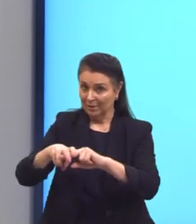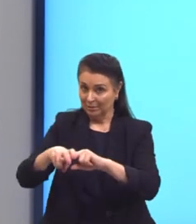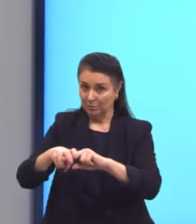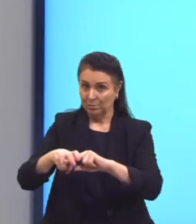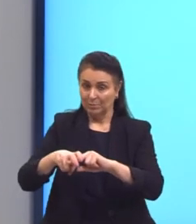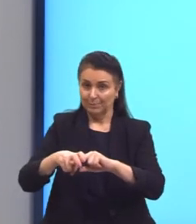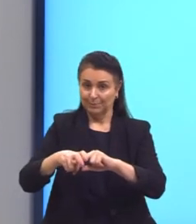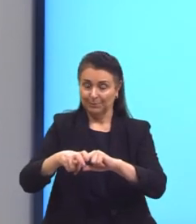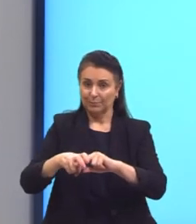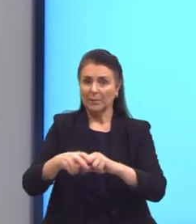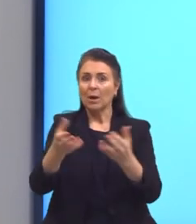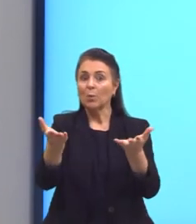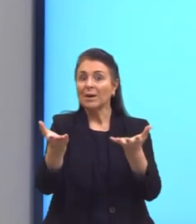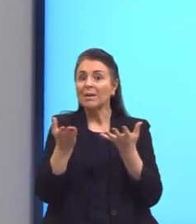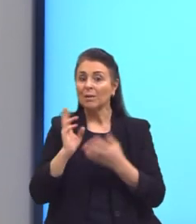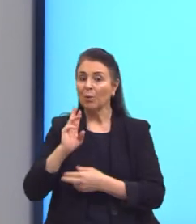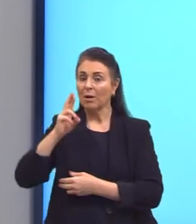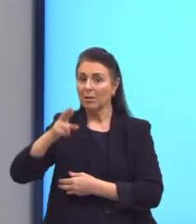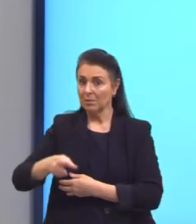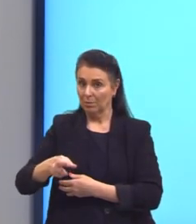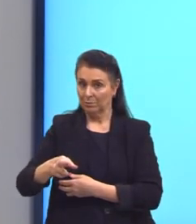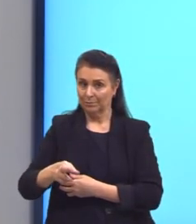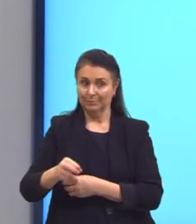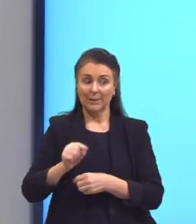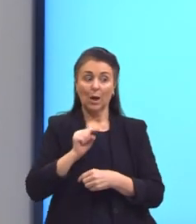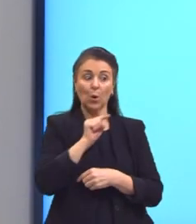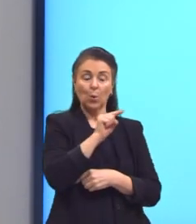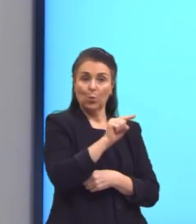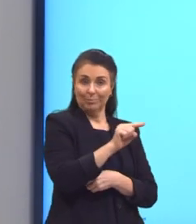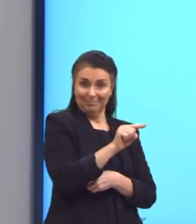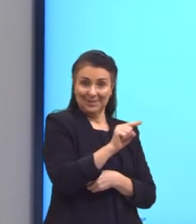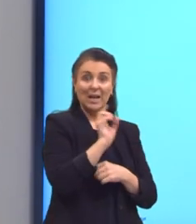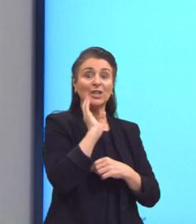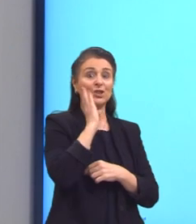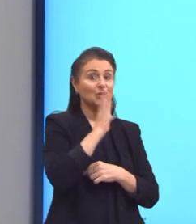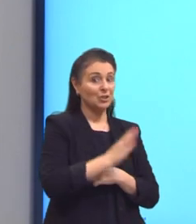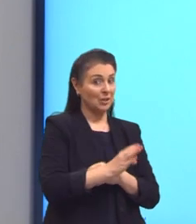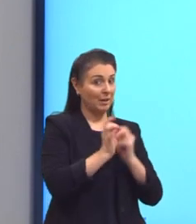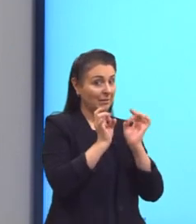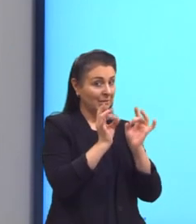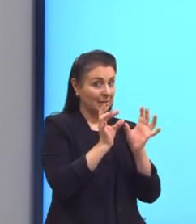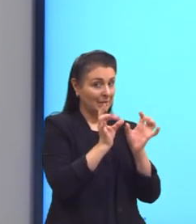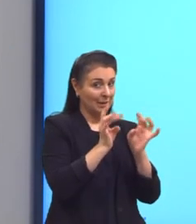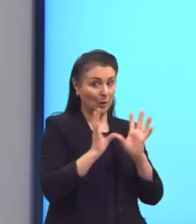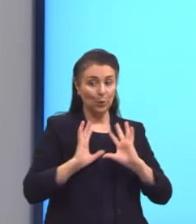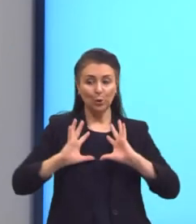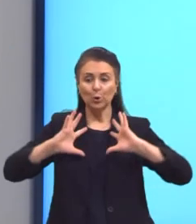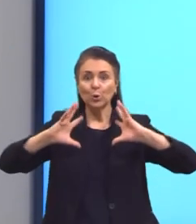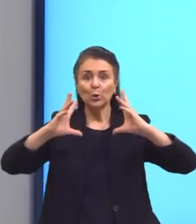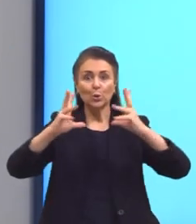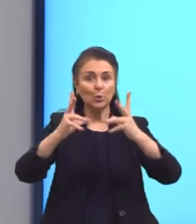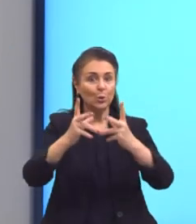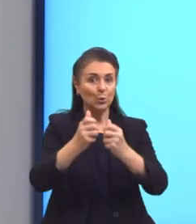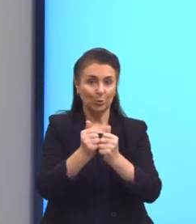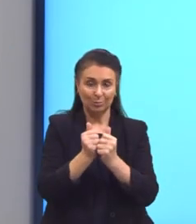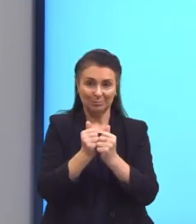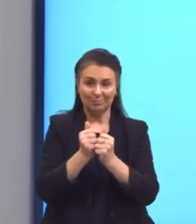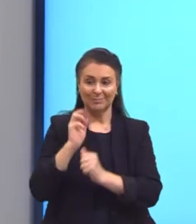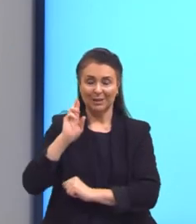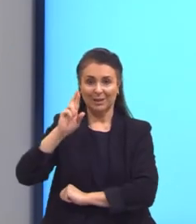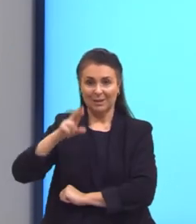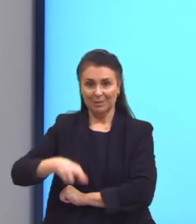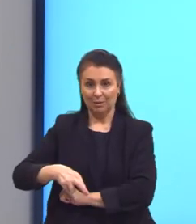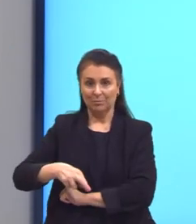Eu queria a razão, né? Entre o número de assentos vendidos e o total de assentos. Então, a razão,